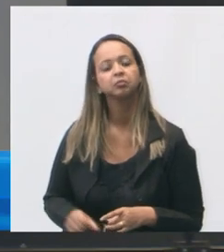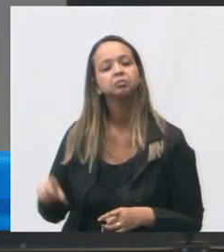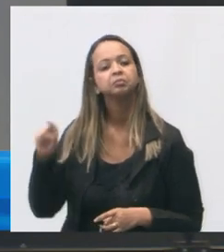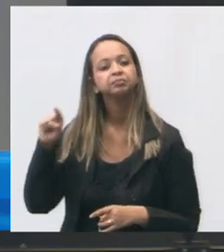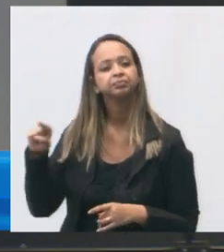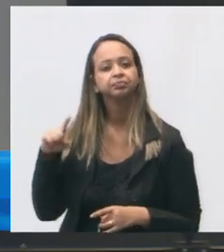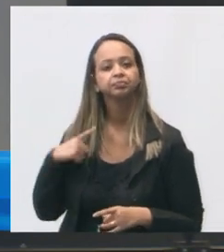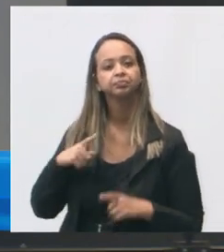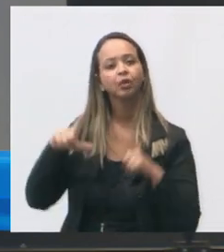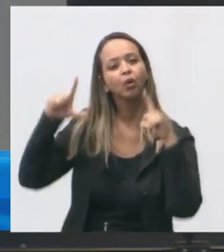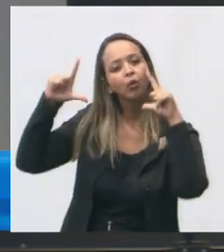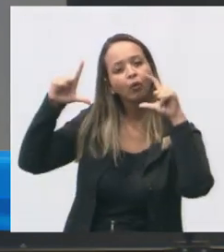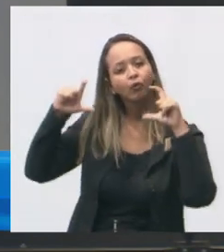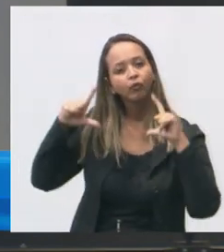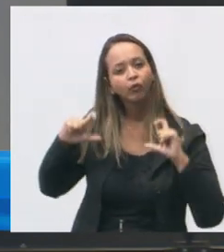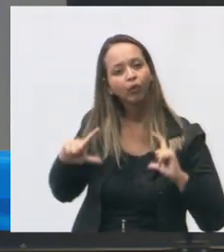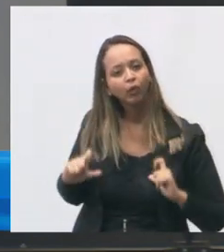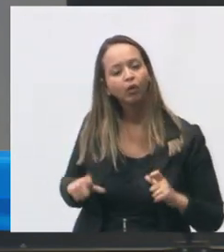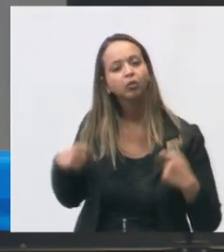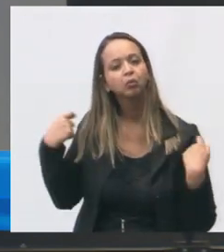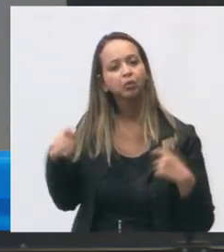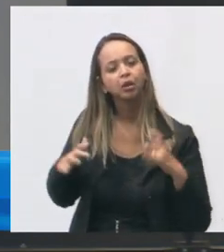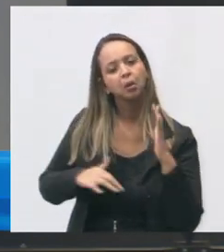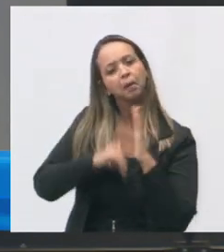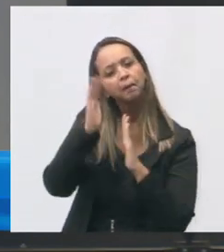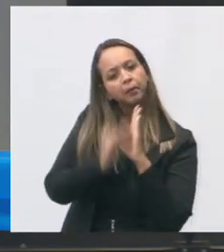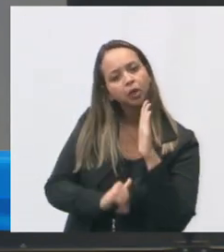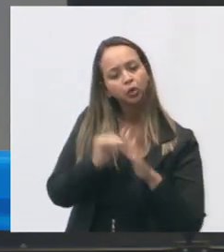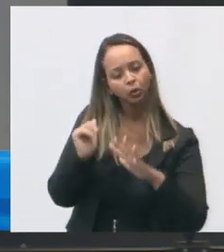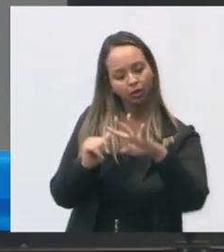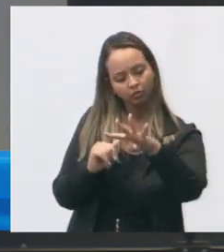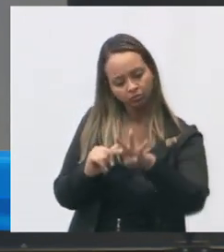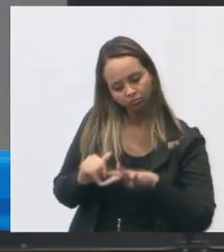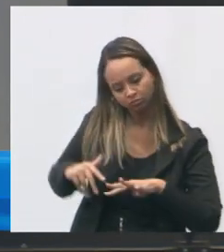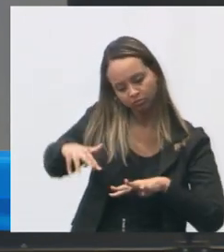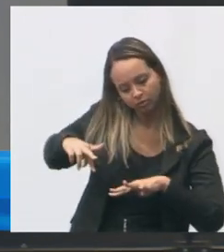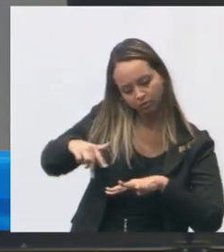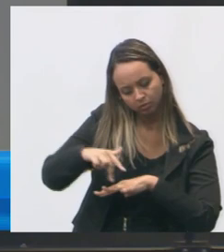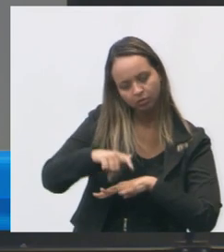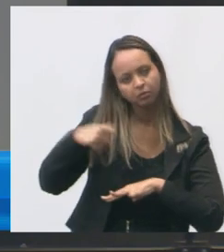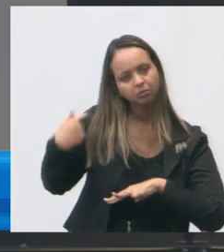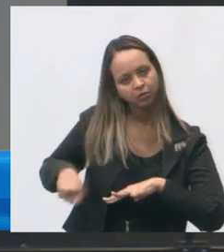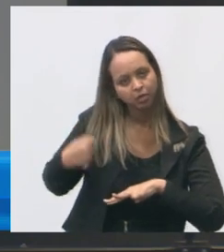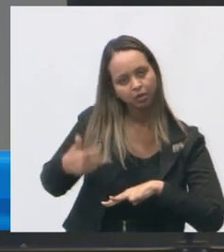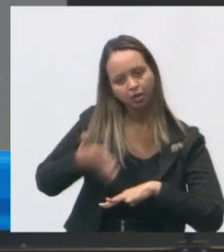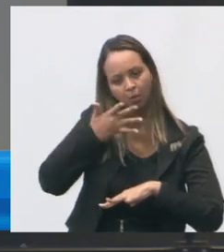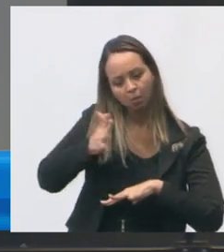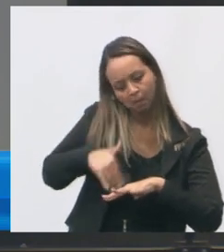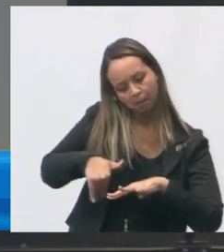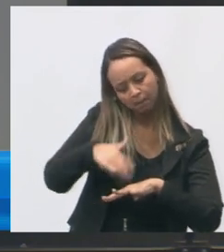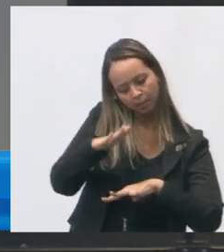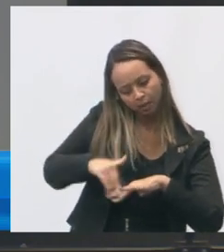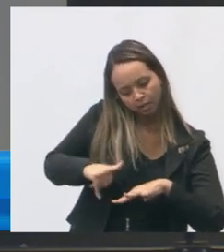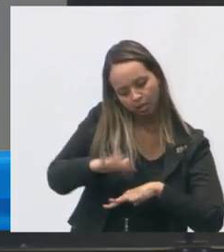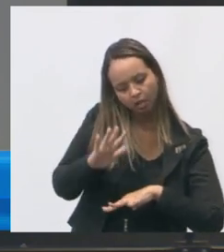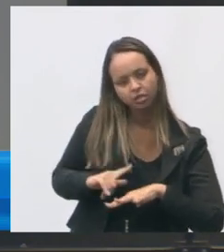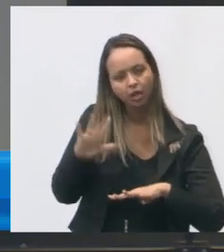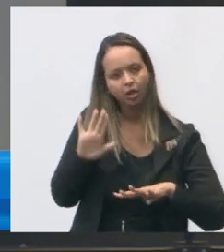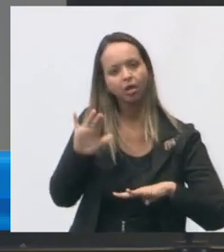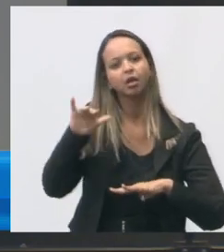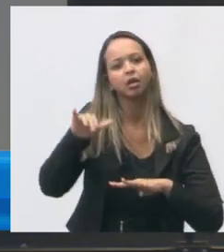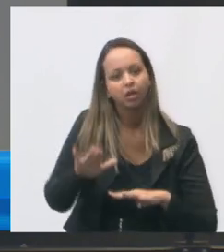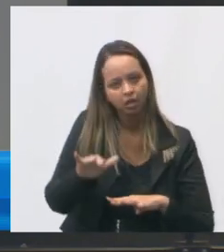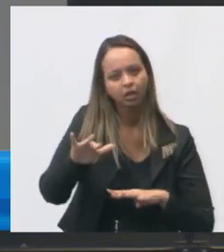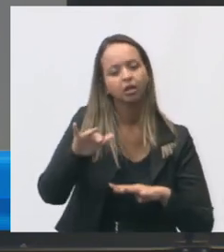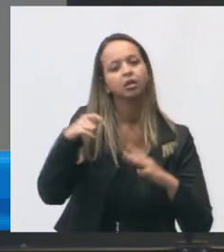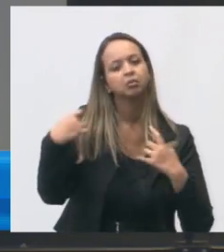são as fotos da unidade precisam de pintura da faixa de pedestre tem aqui um quebra-mola mas não dá para